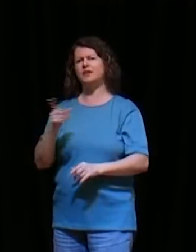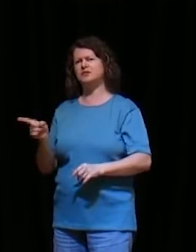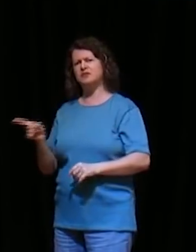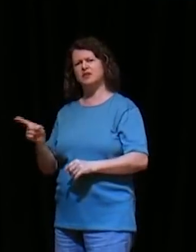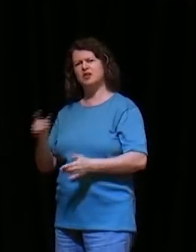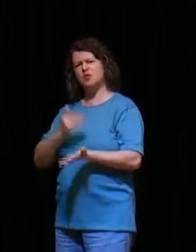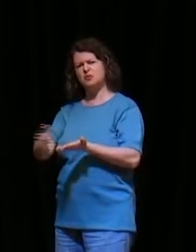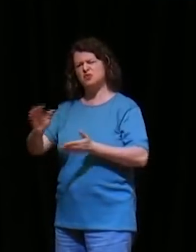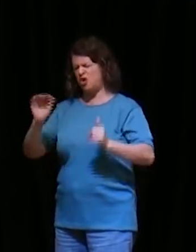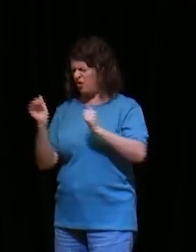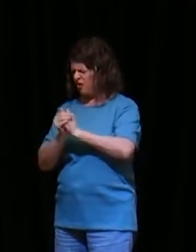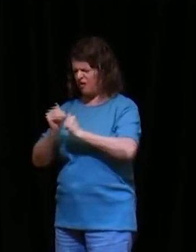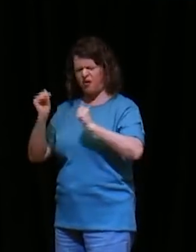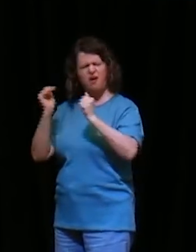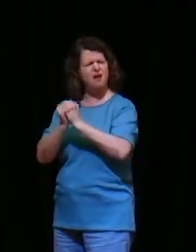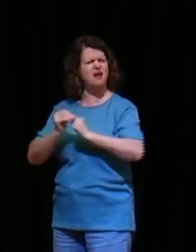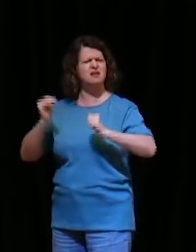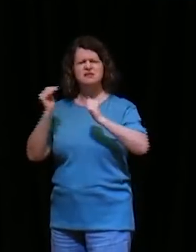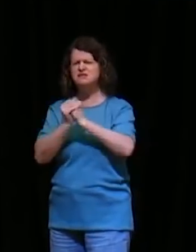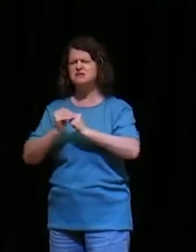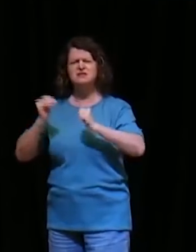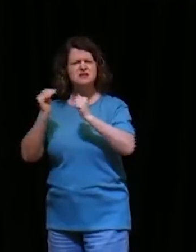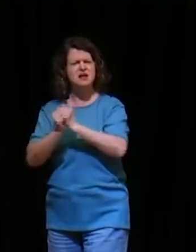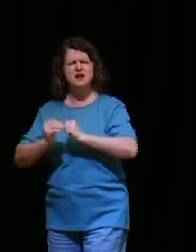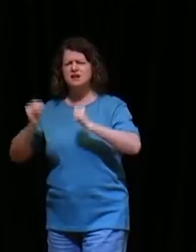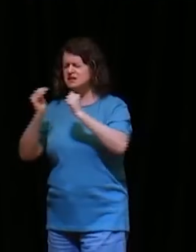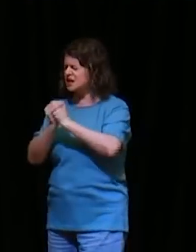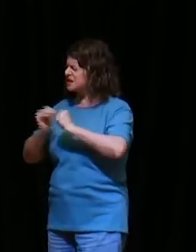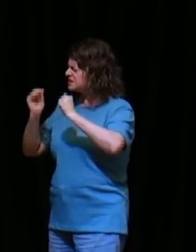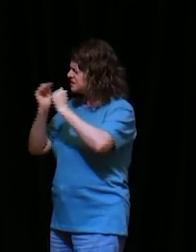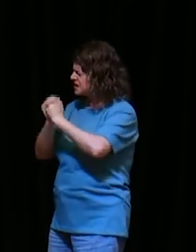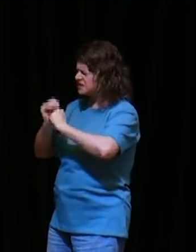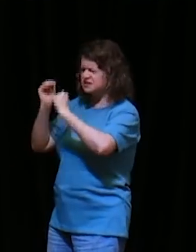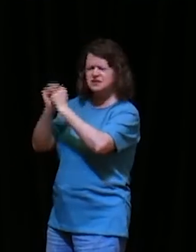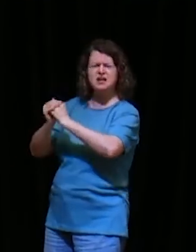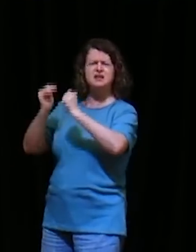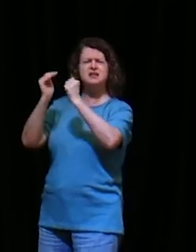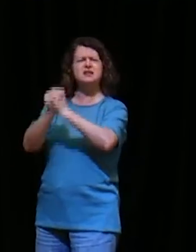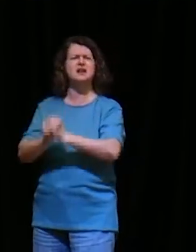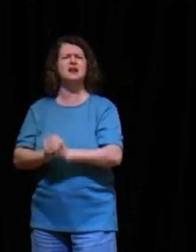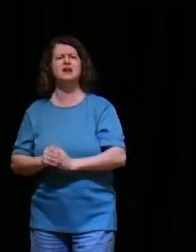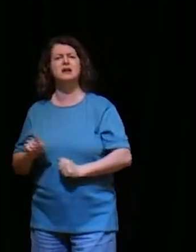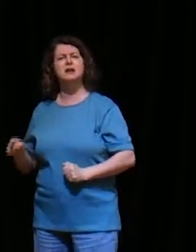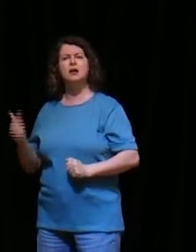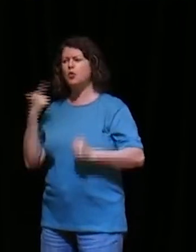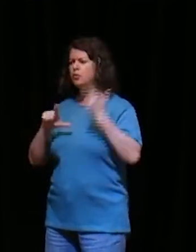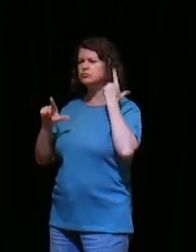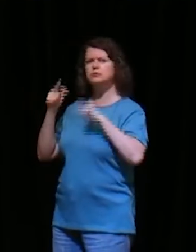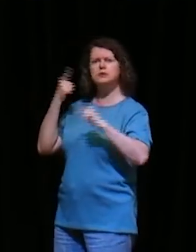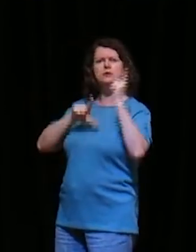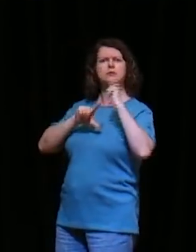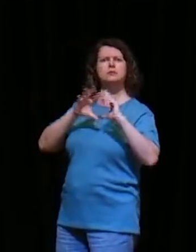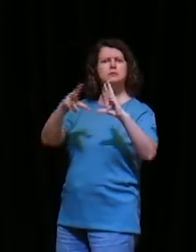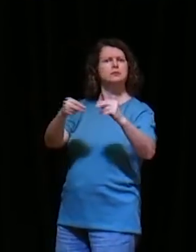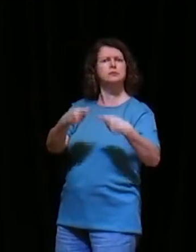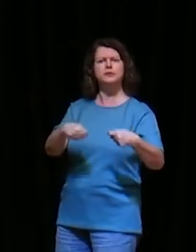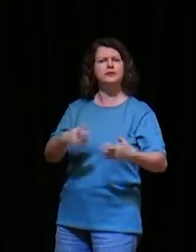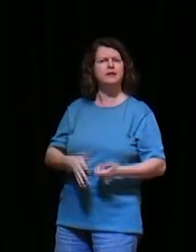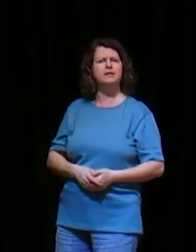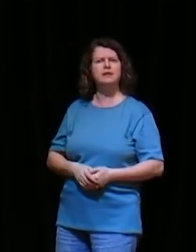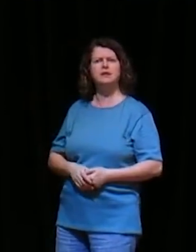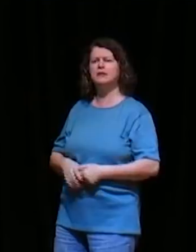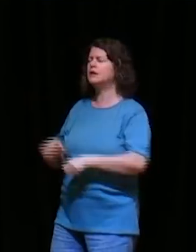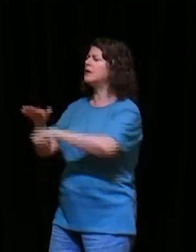ele consegue, tudo que ele precisava, ele fala com o rei, o rei autoriza ele voltar, ele fala com o rei, e o rei